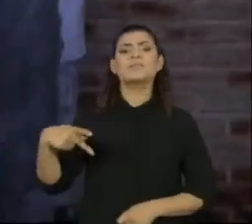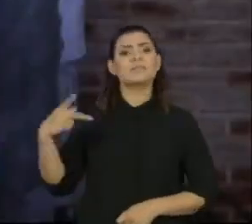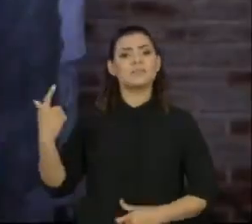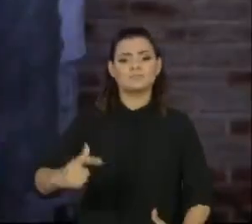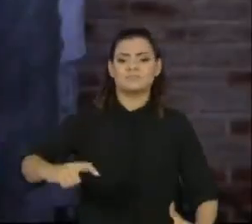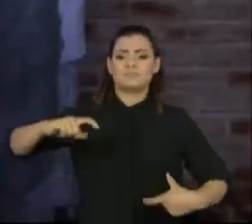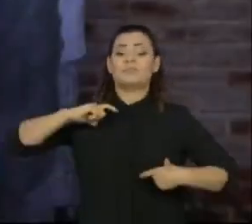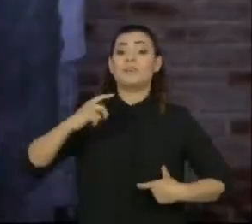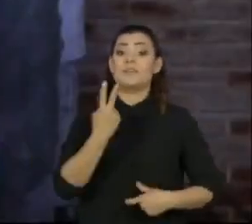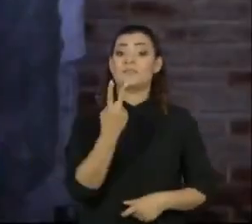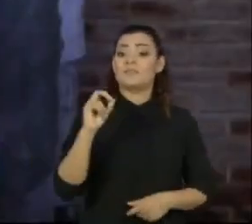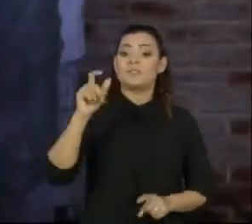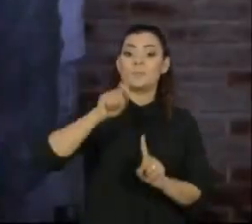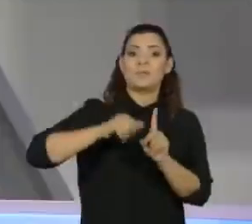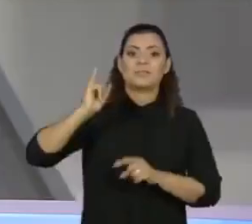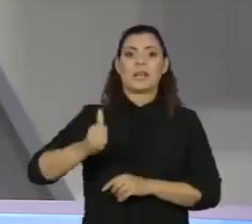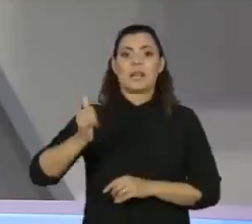tomarão posse em 20 de janeiro.